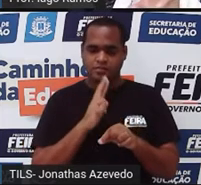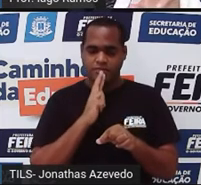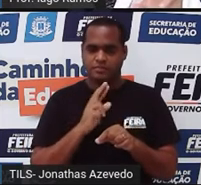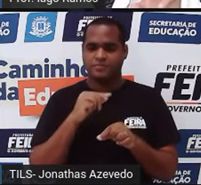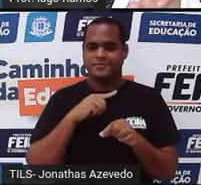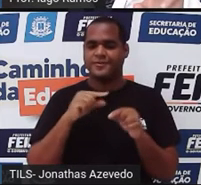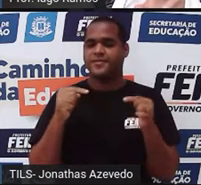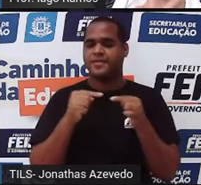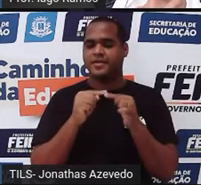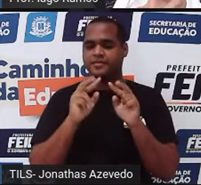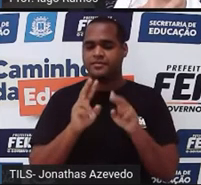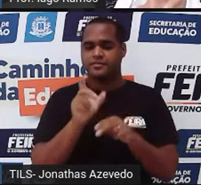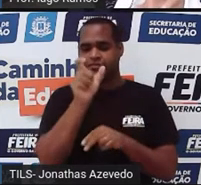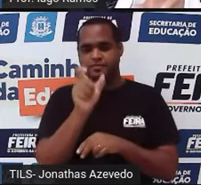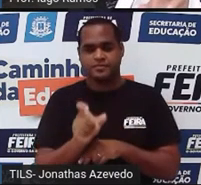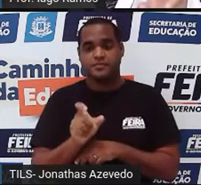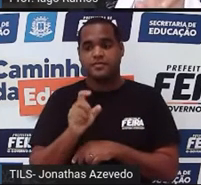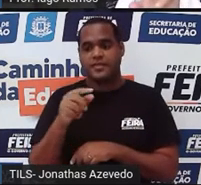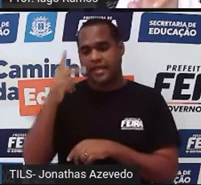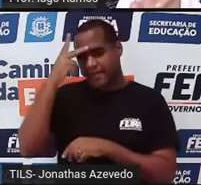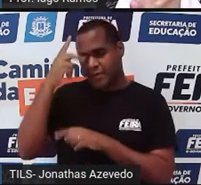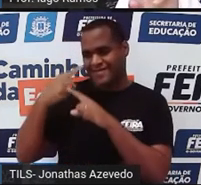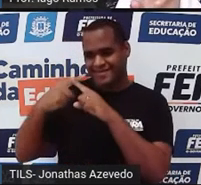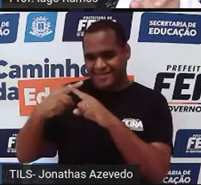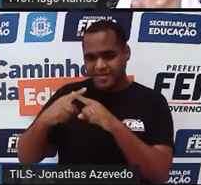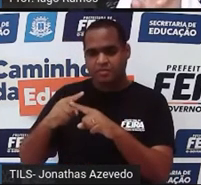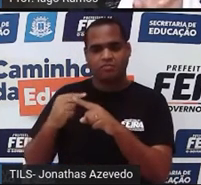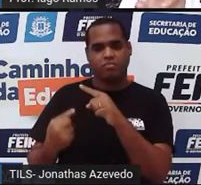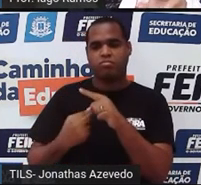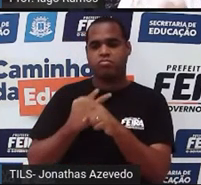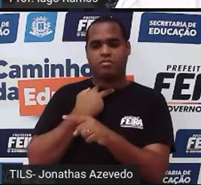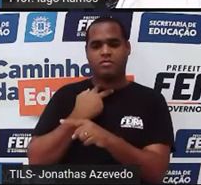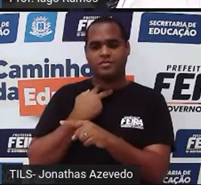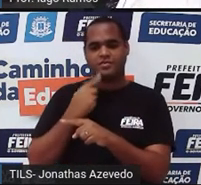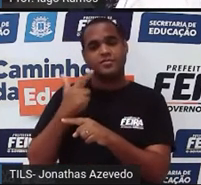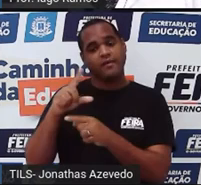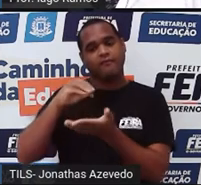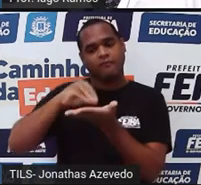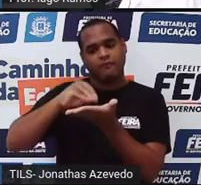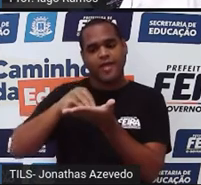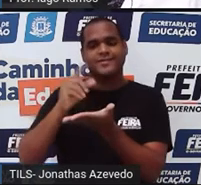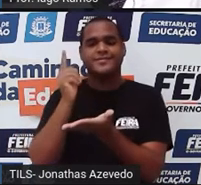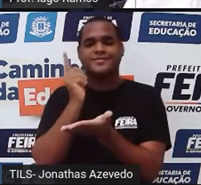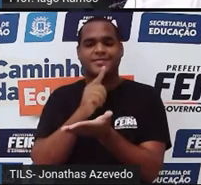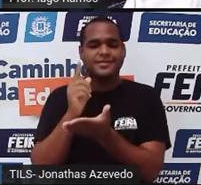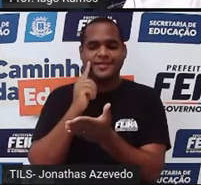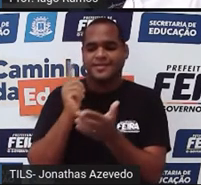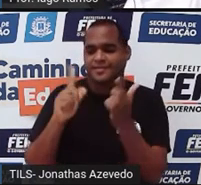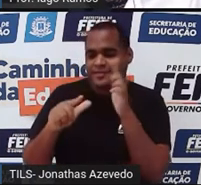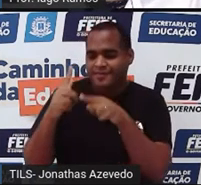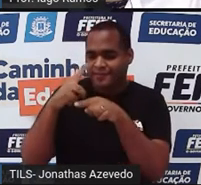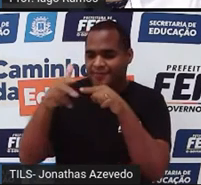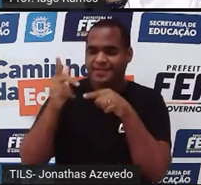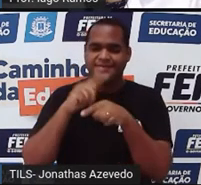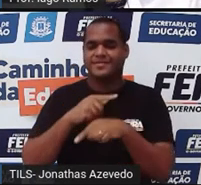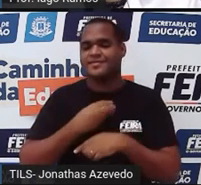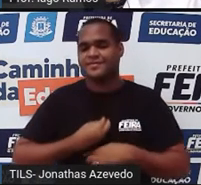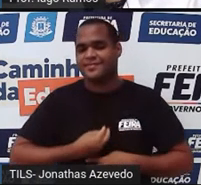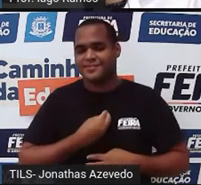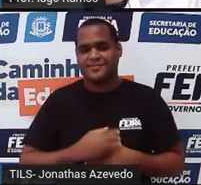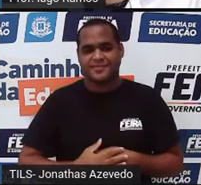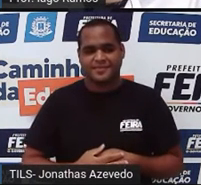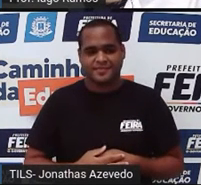se a pessoa do X bloquear ele em algum dos lugares, vai sobrar um lugar para ele conseguir vencer o jogo, tá bom?